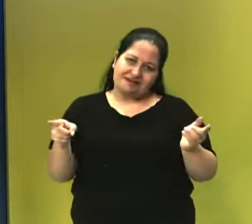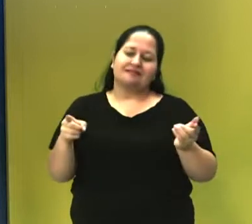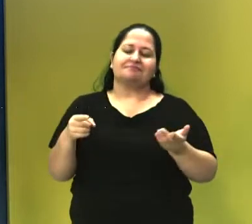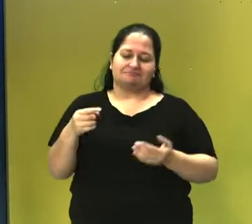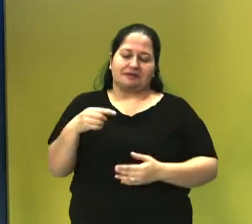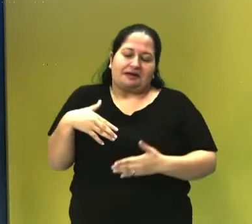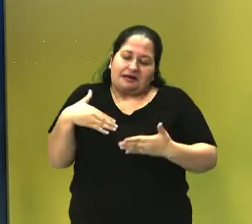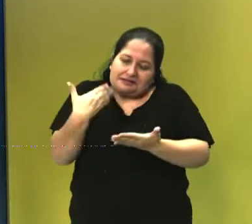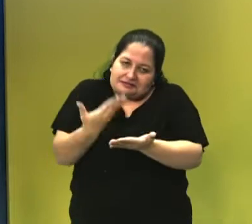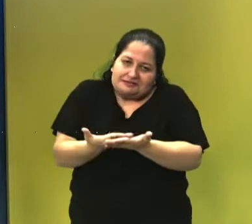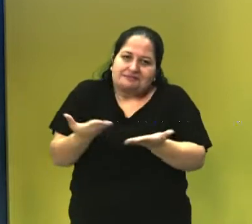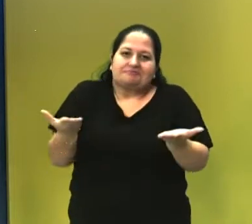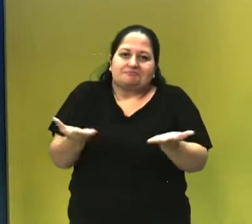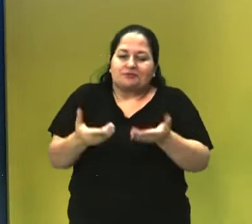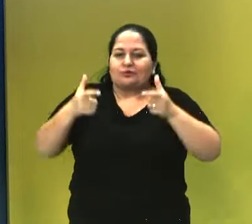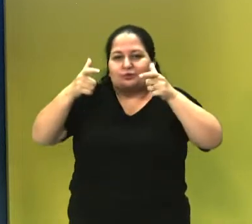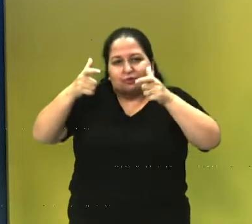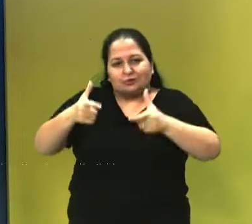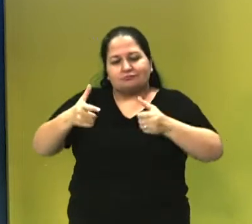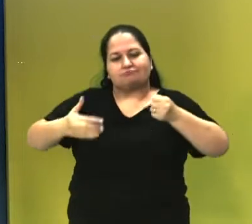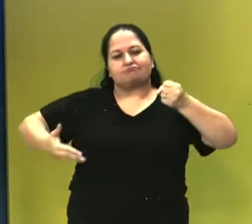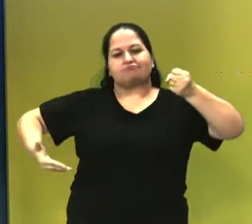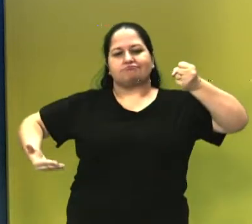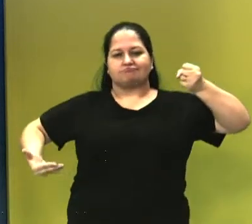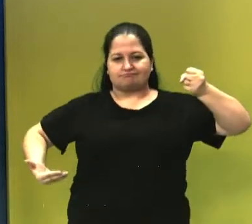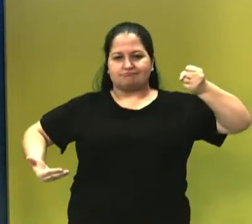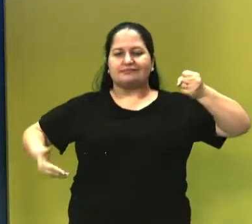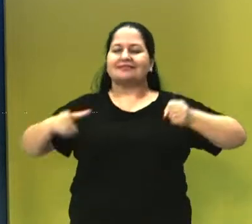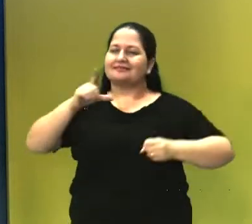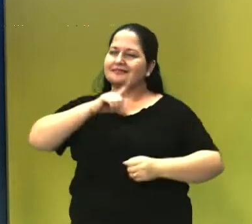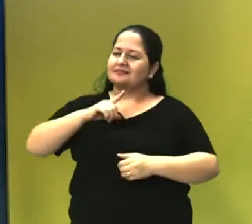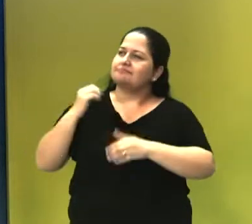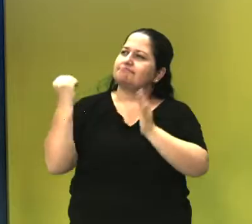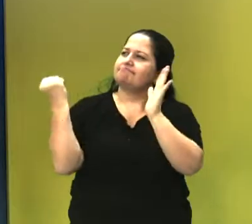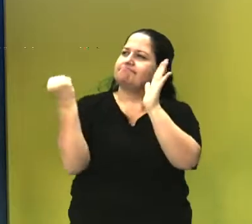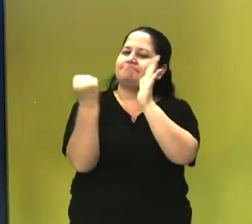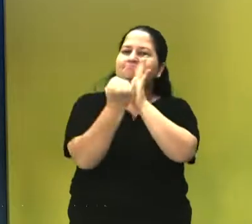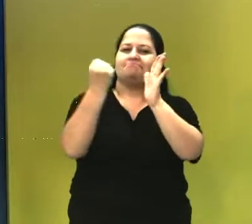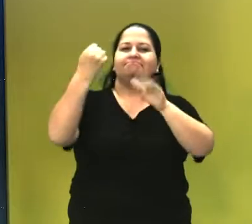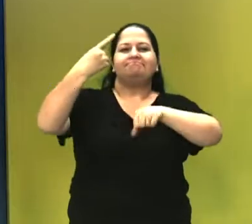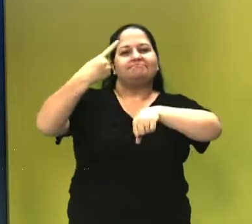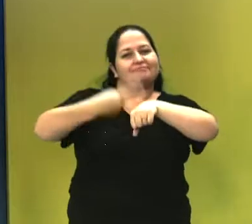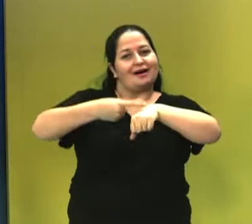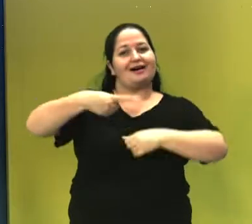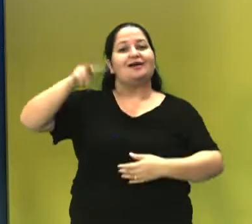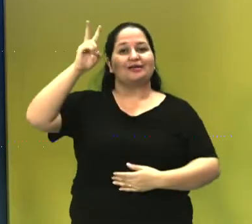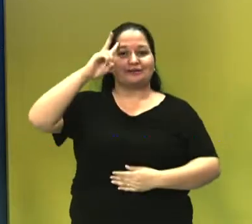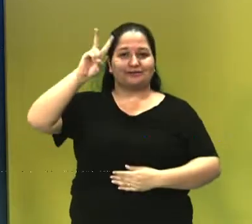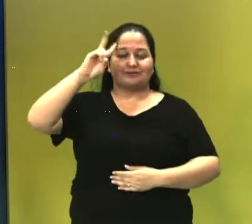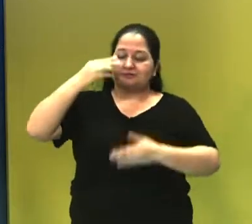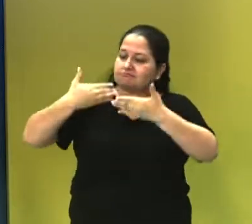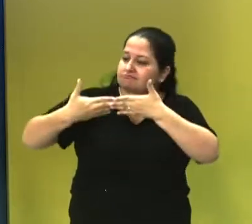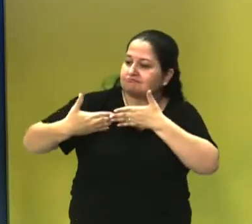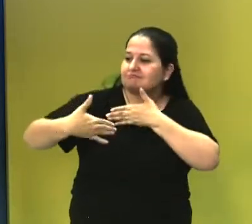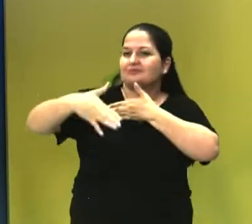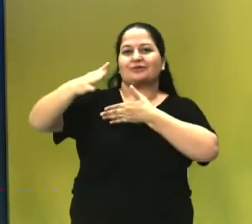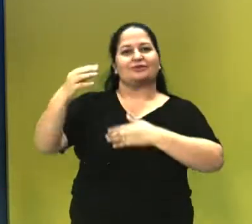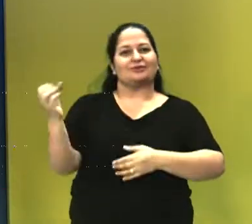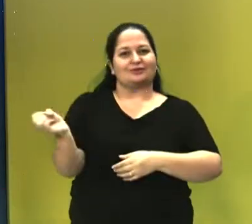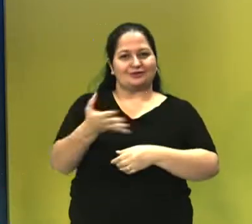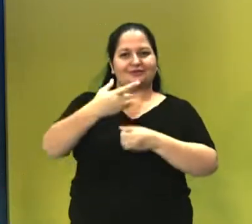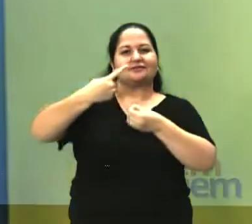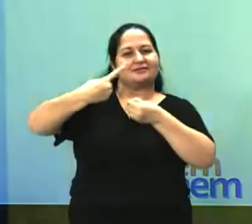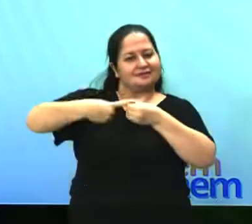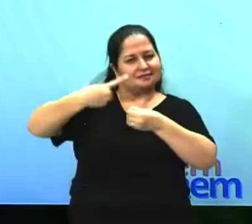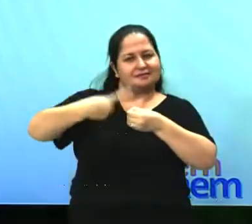da nossa história. É um dos pontos de partida para a gente pensar o surgimento das nossas cidades. Daí a importância de